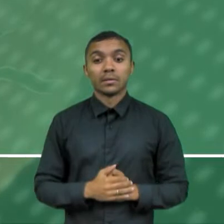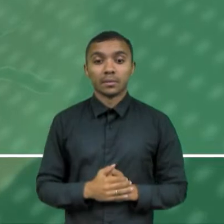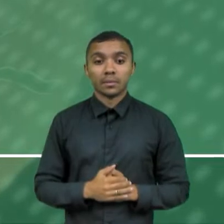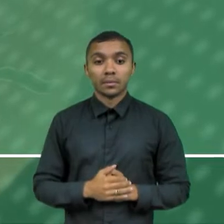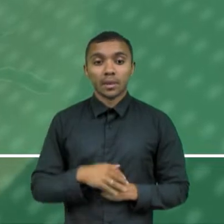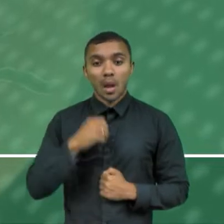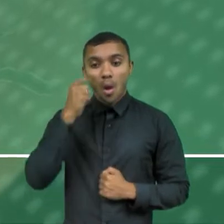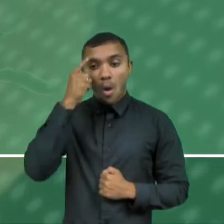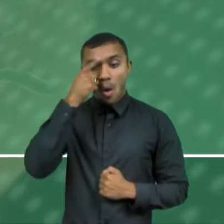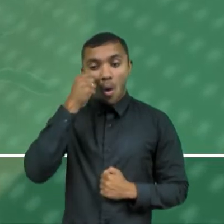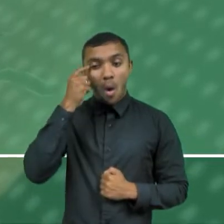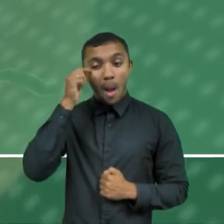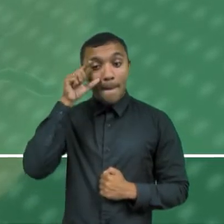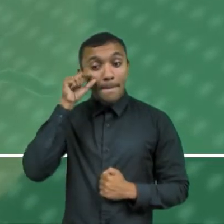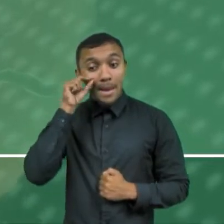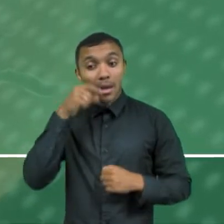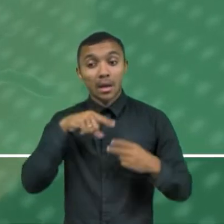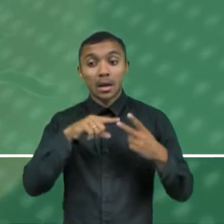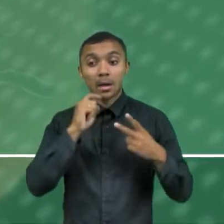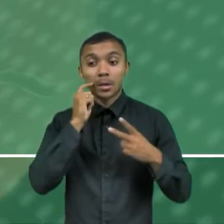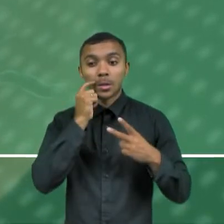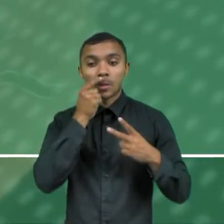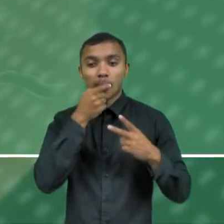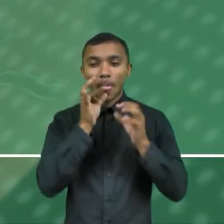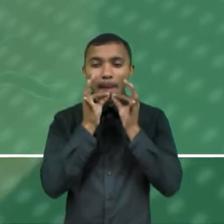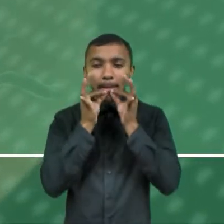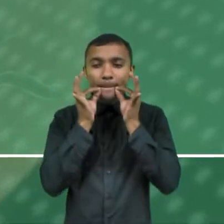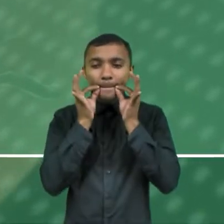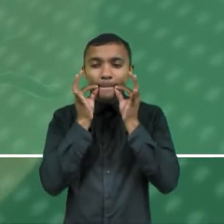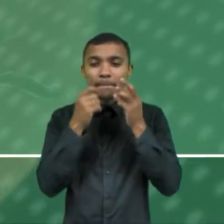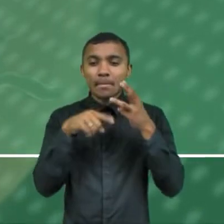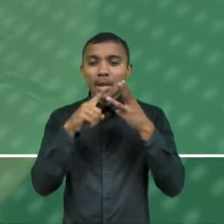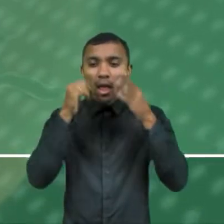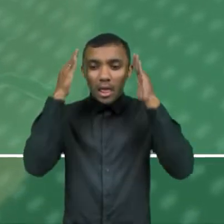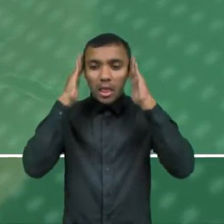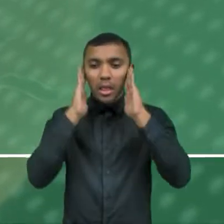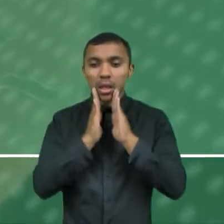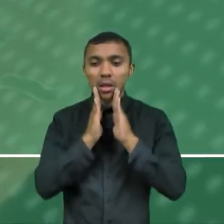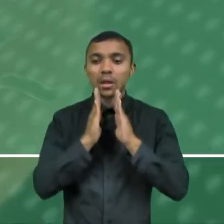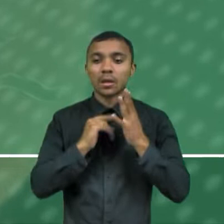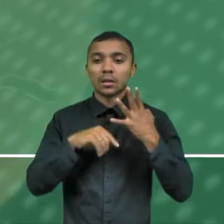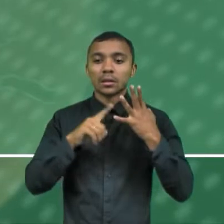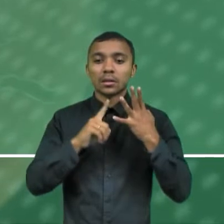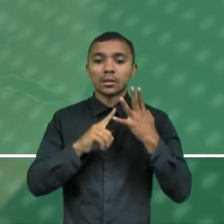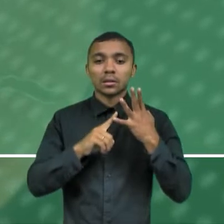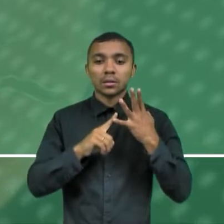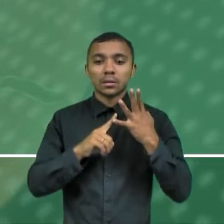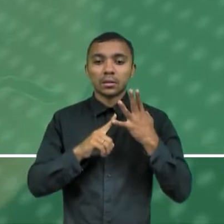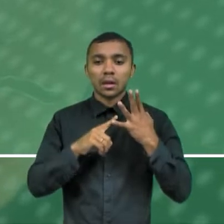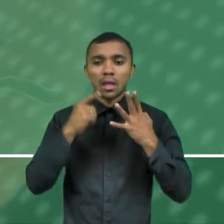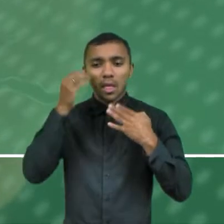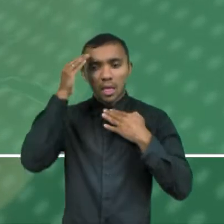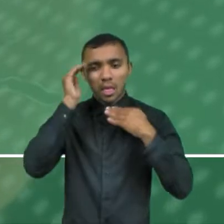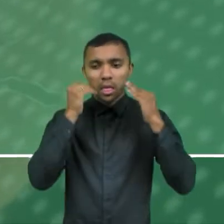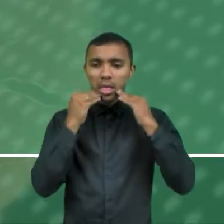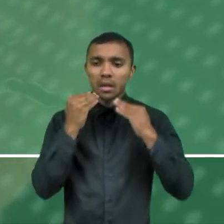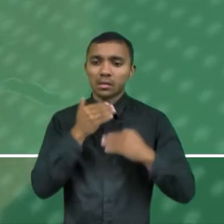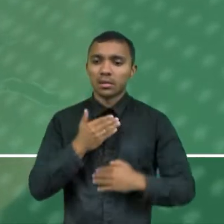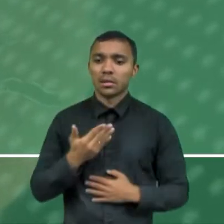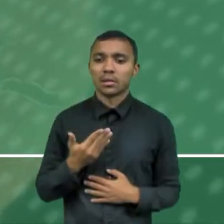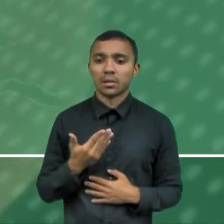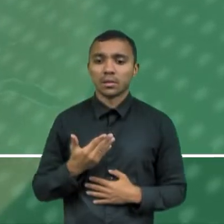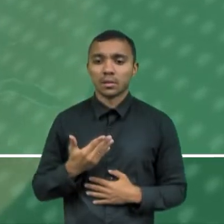pequenos, lábios superior fino, face plana, fissuras palpebrais curtas. Pesquisas